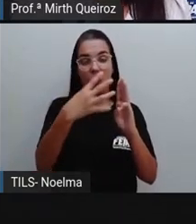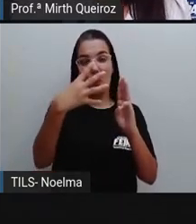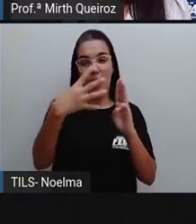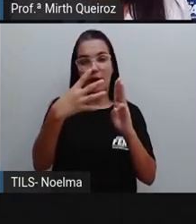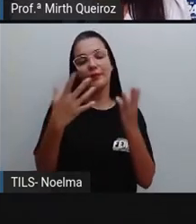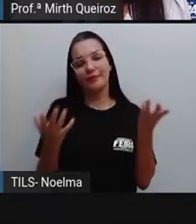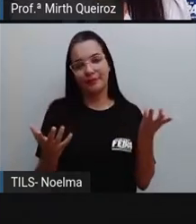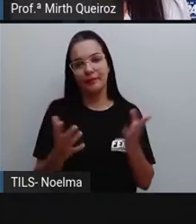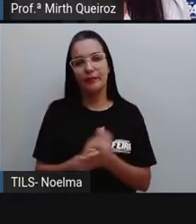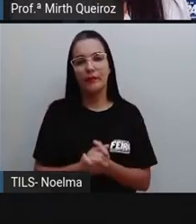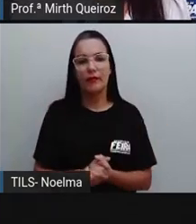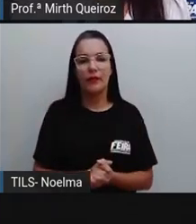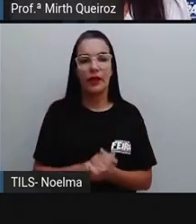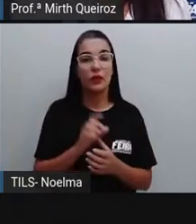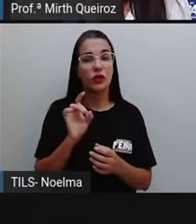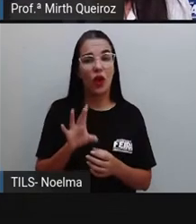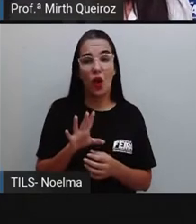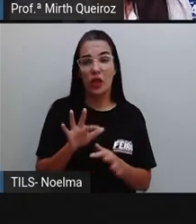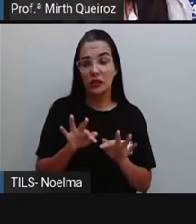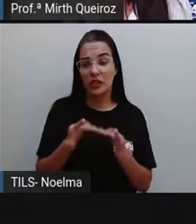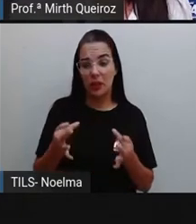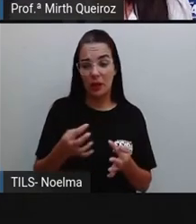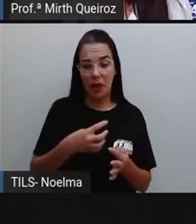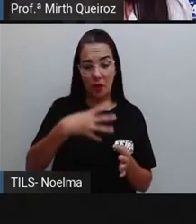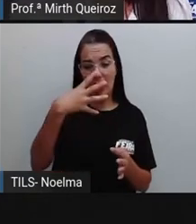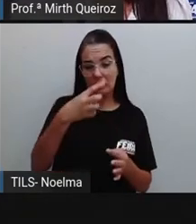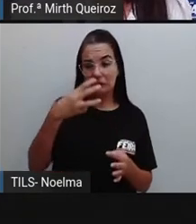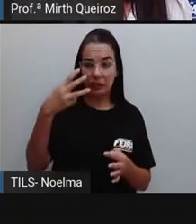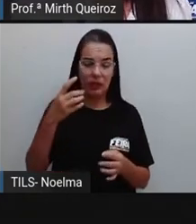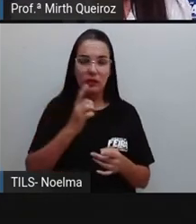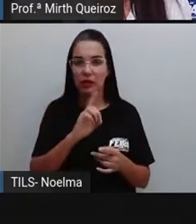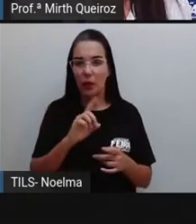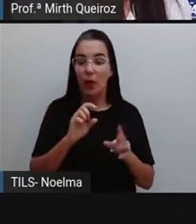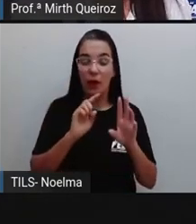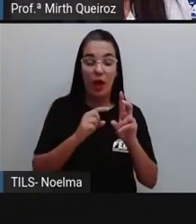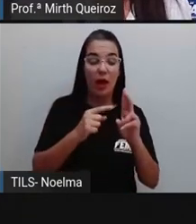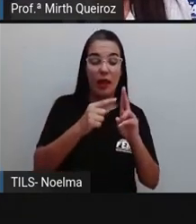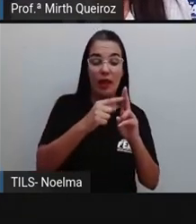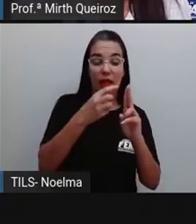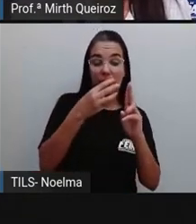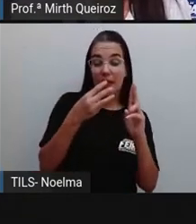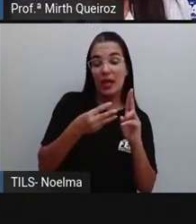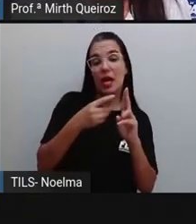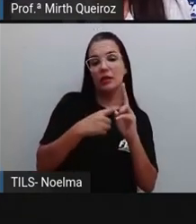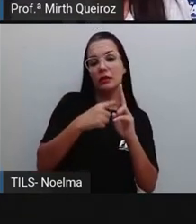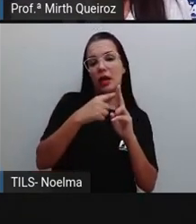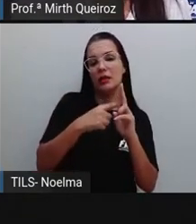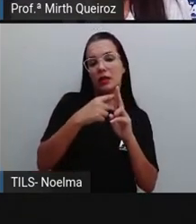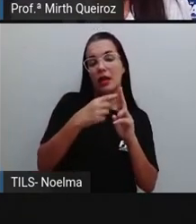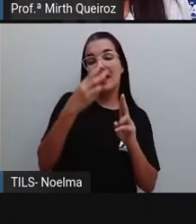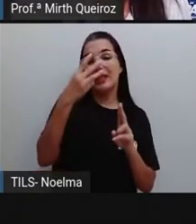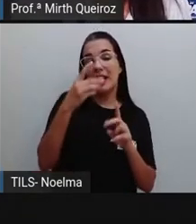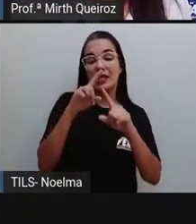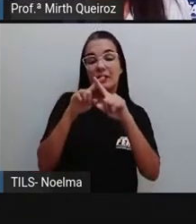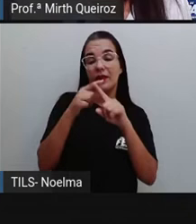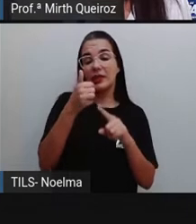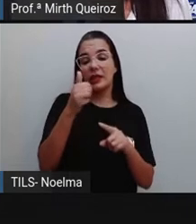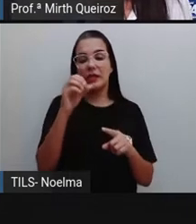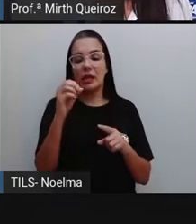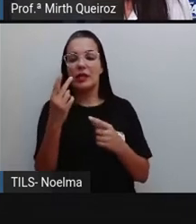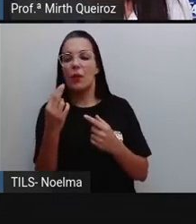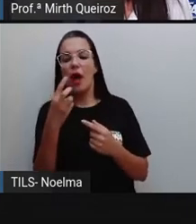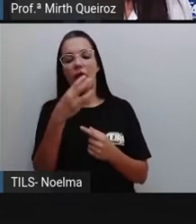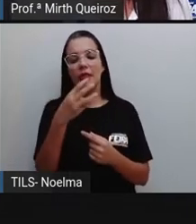simplesmente o número 4 e 3, né? Esse 3 são 3 dezenas. Então, são 3 vezes 10, que é igual a 30.